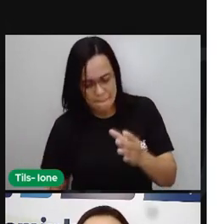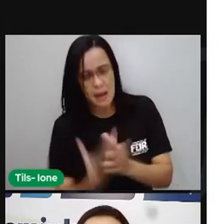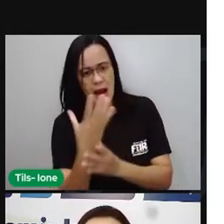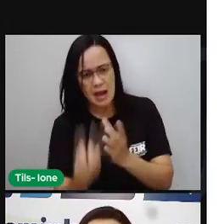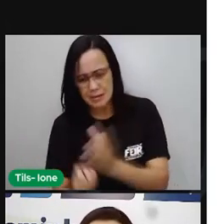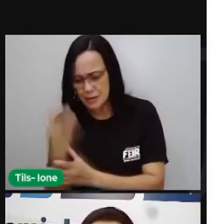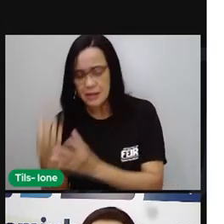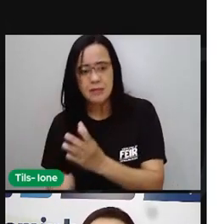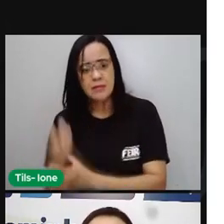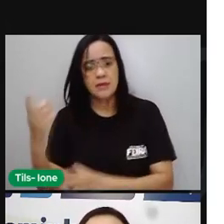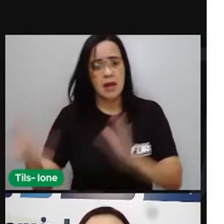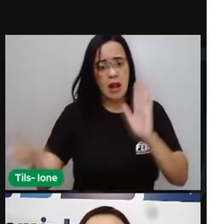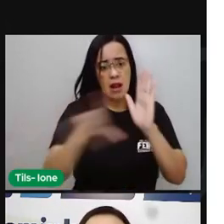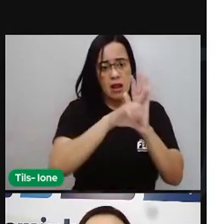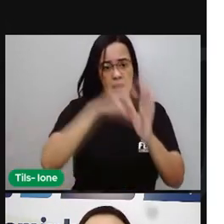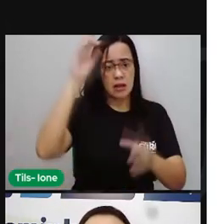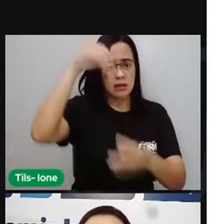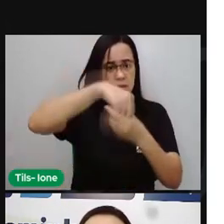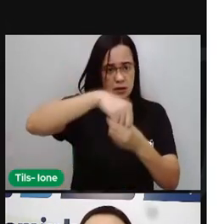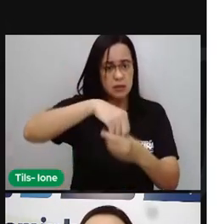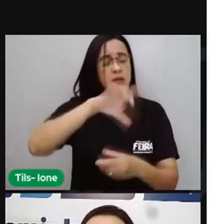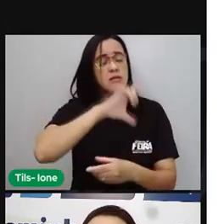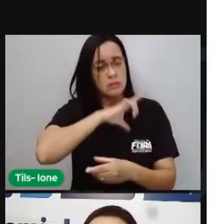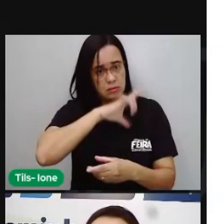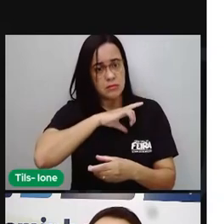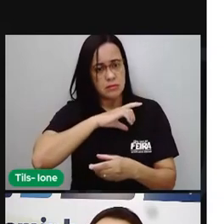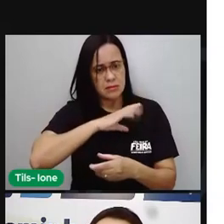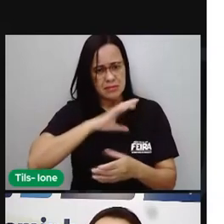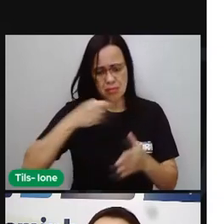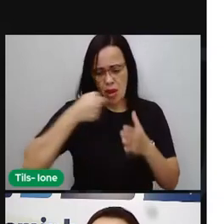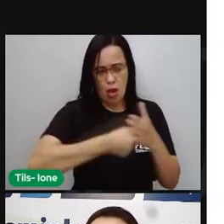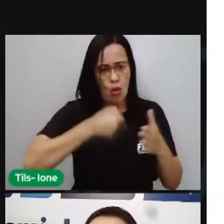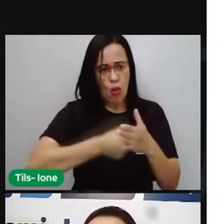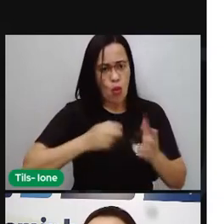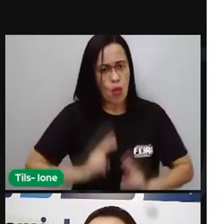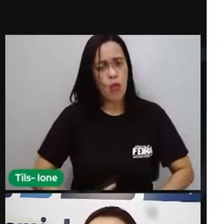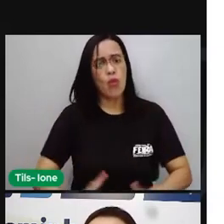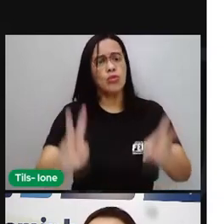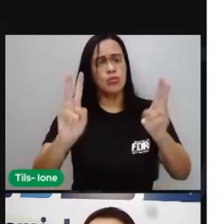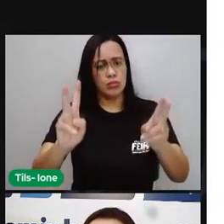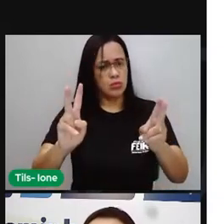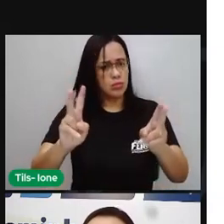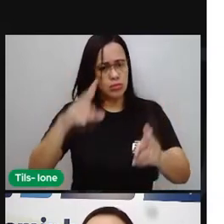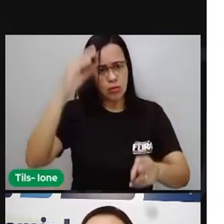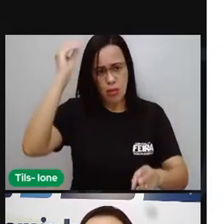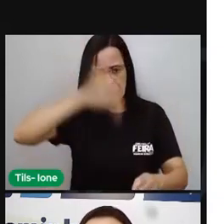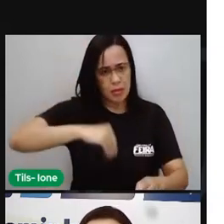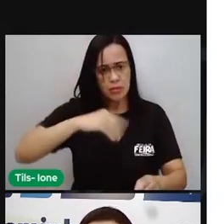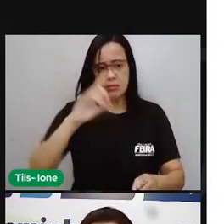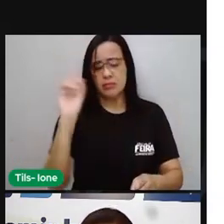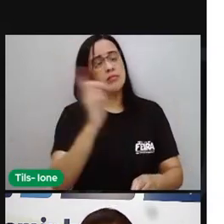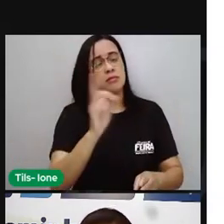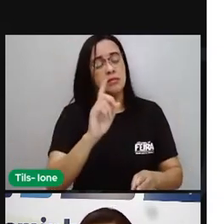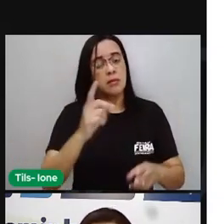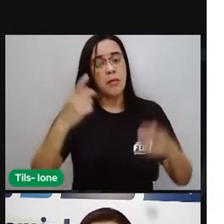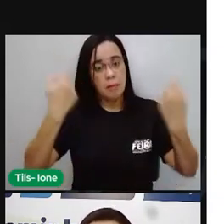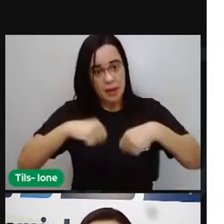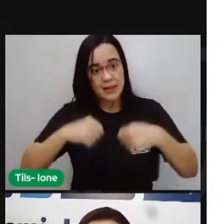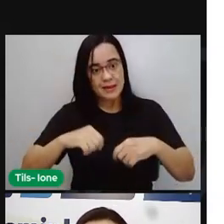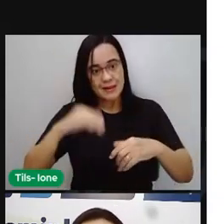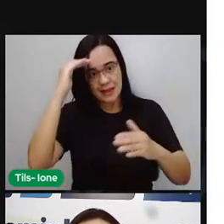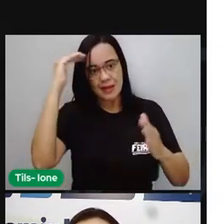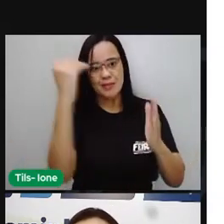Colocados na lei e que aí a luta continua e para que esses direitos agora sejam respeitados.